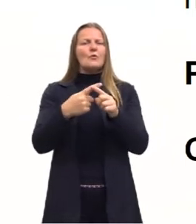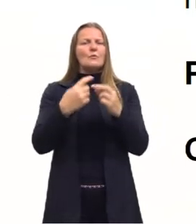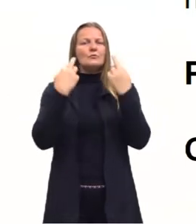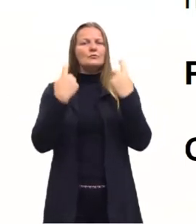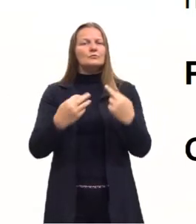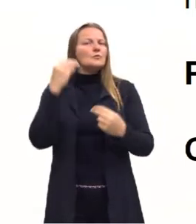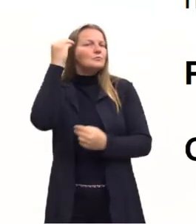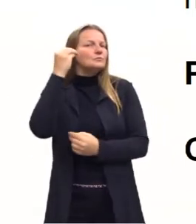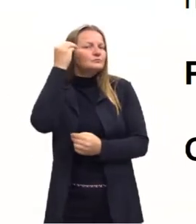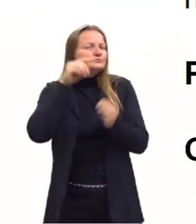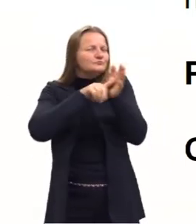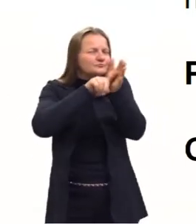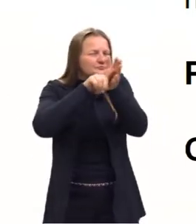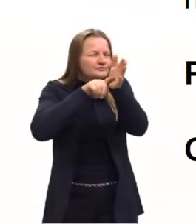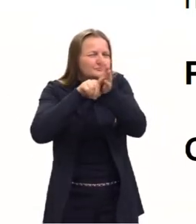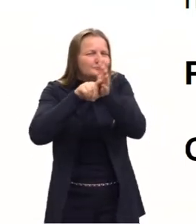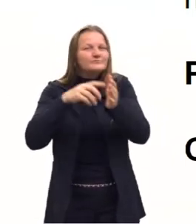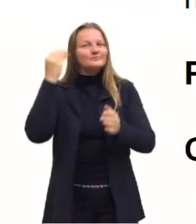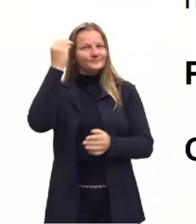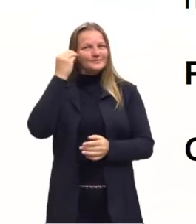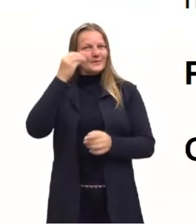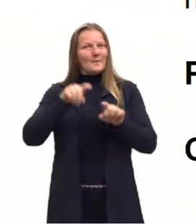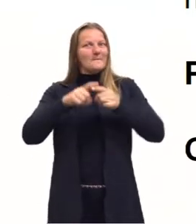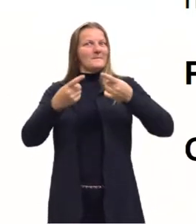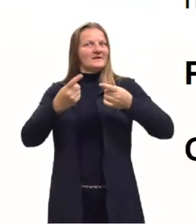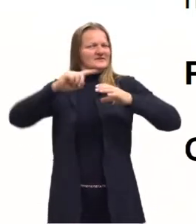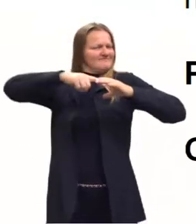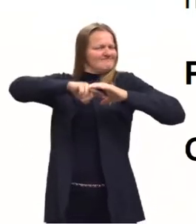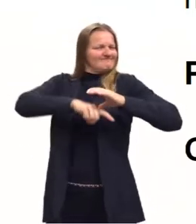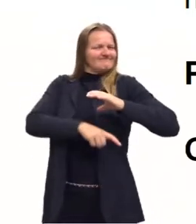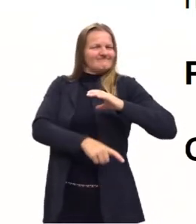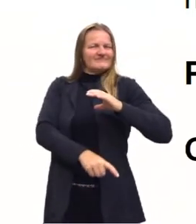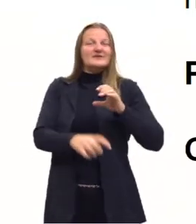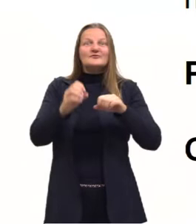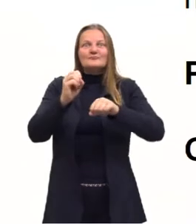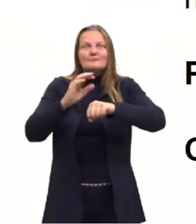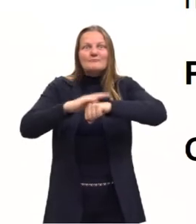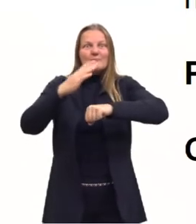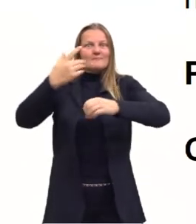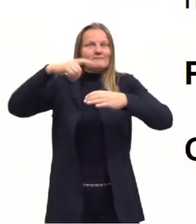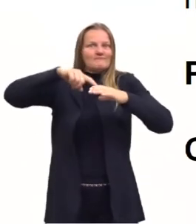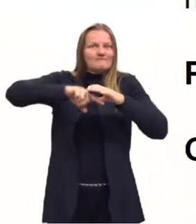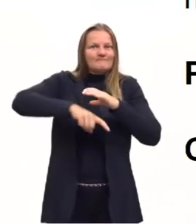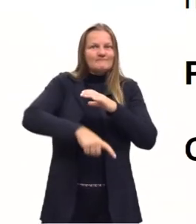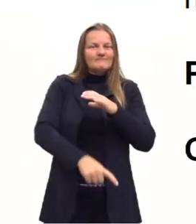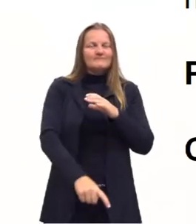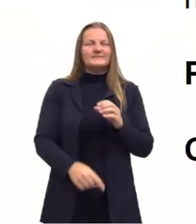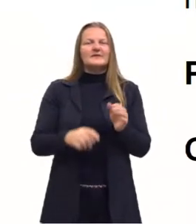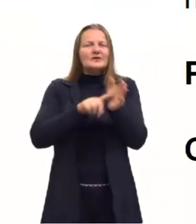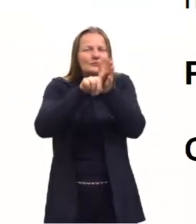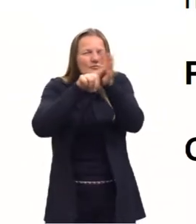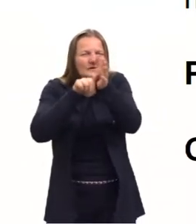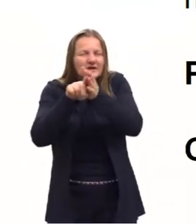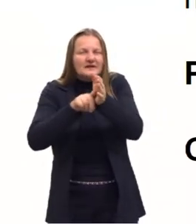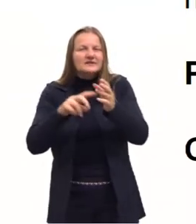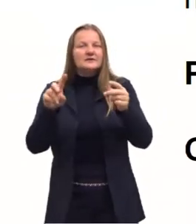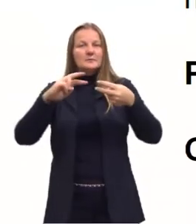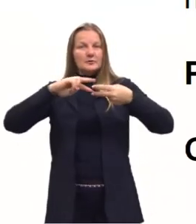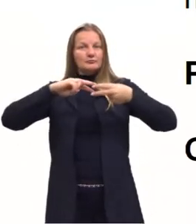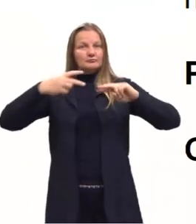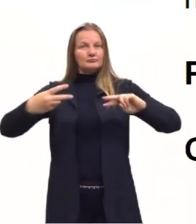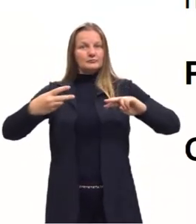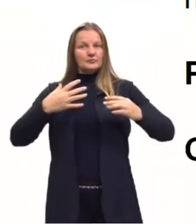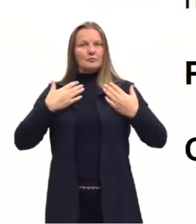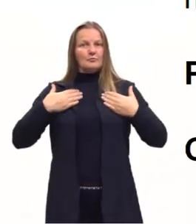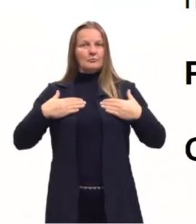análise psicológica. Mas nós teremos mais do que apenas uma análise psicológica. Nós teremos uma análise biológica,